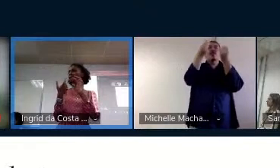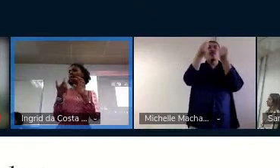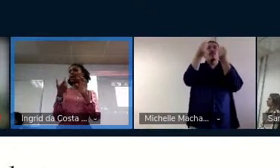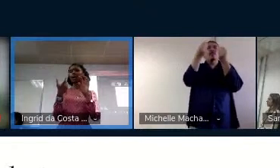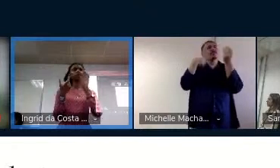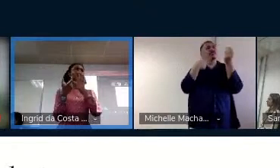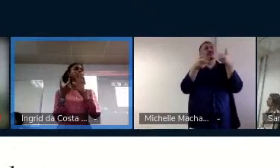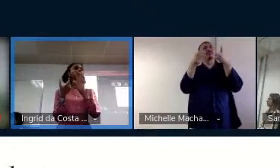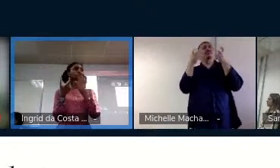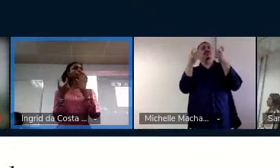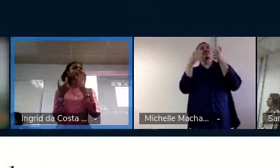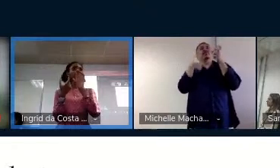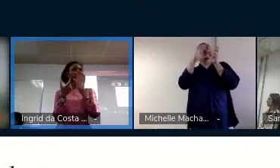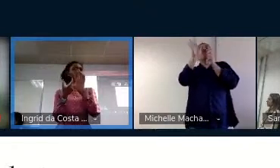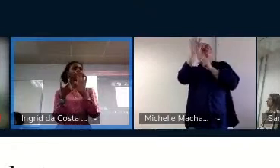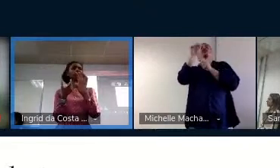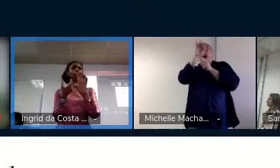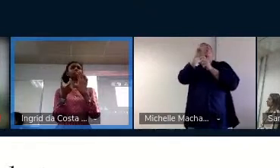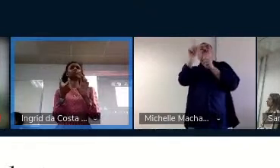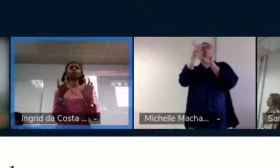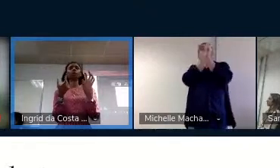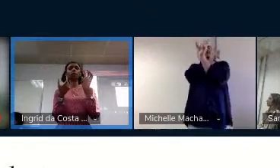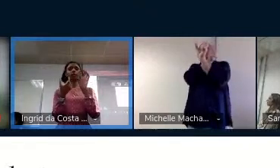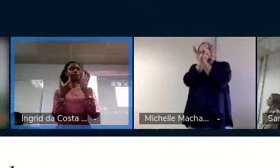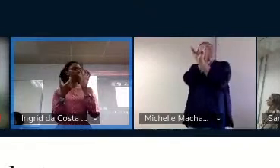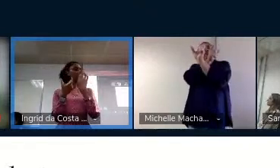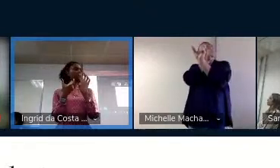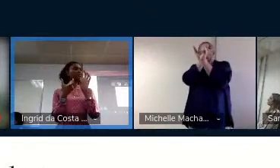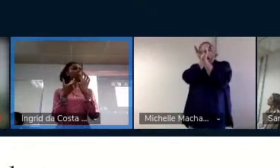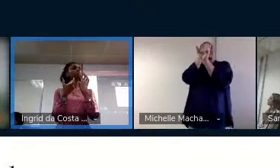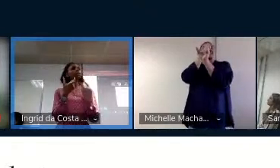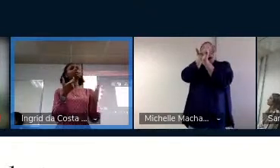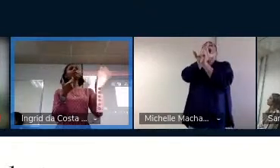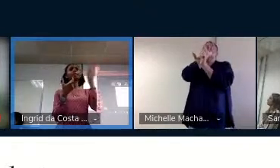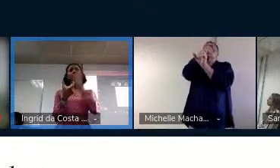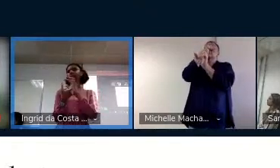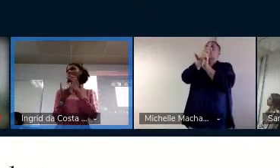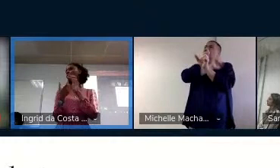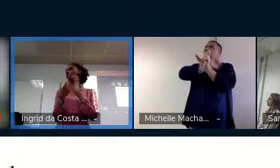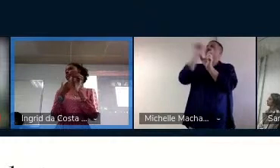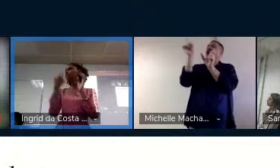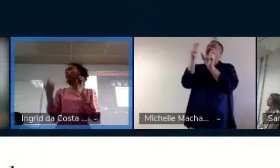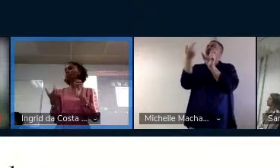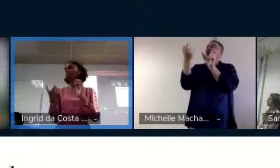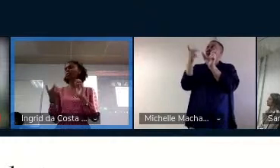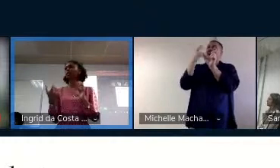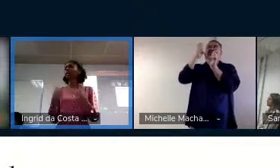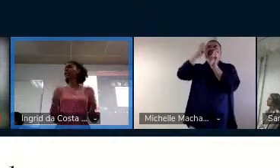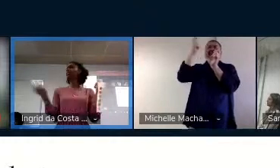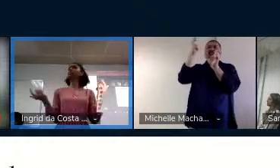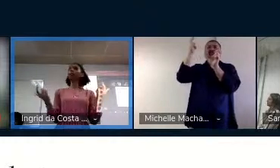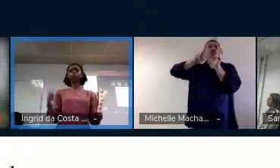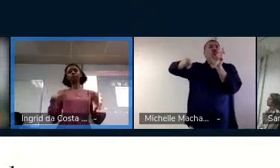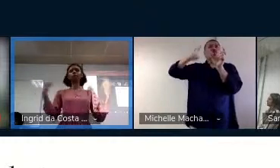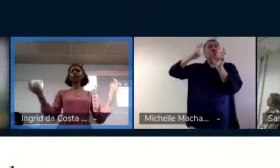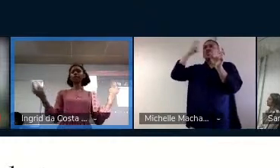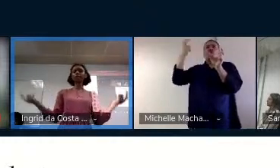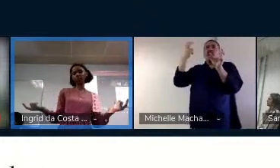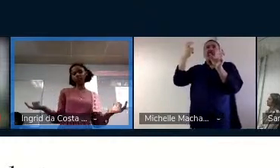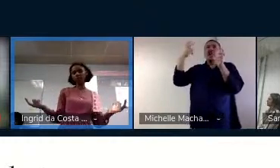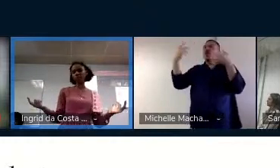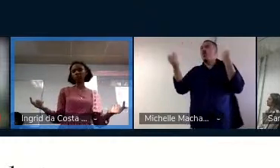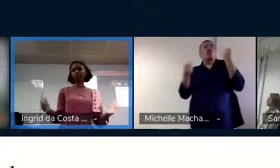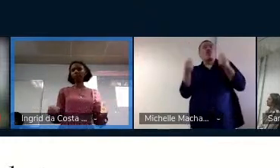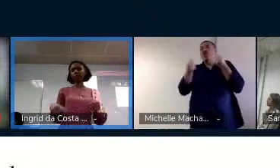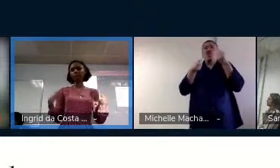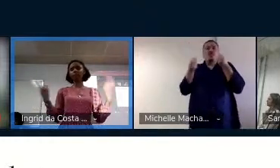ela percebeu a função daqueles prefixos. Ela percebeu que o prefixo in nega o que vem depois. E ela ficou, não